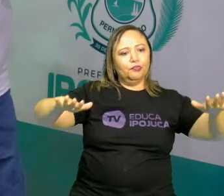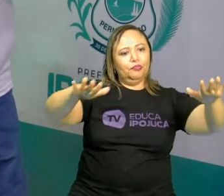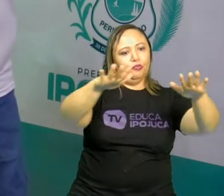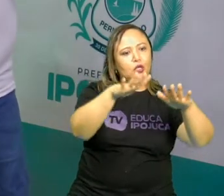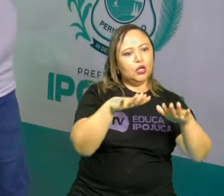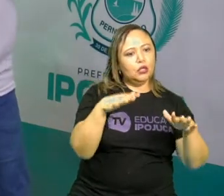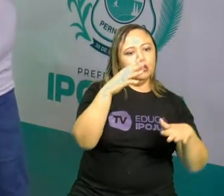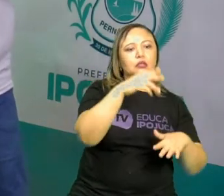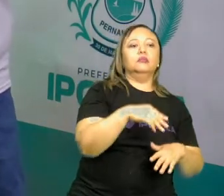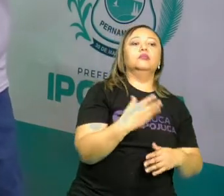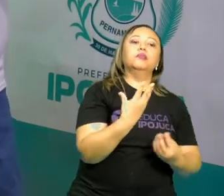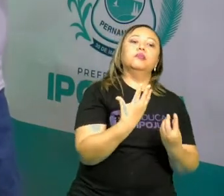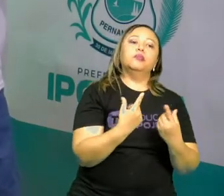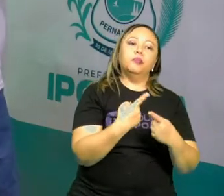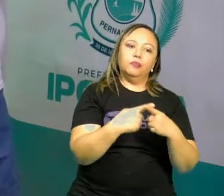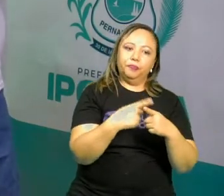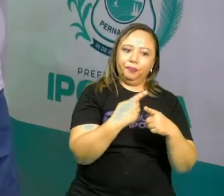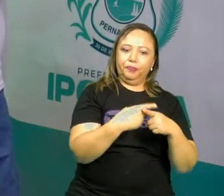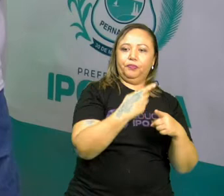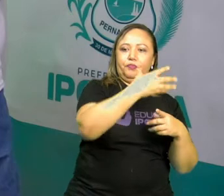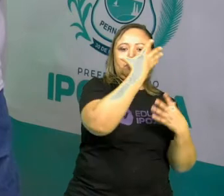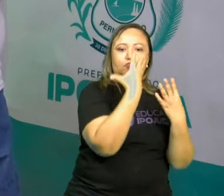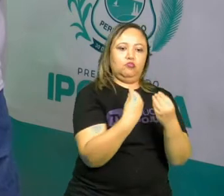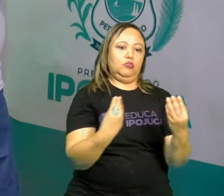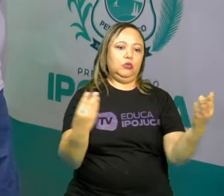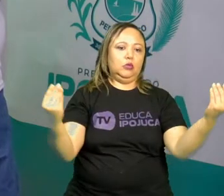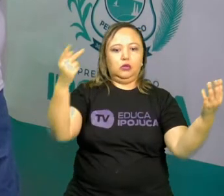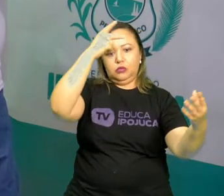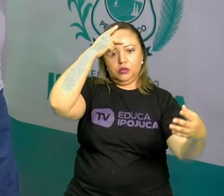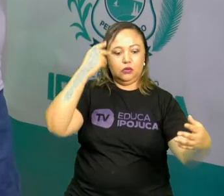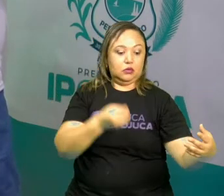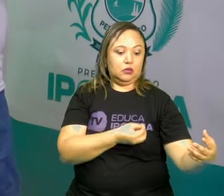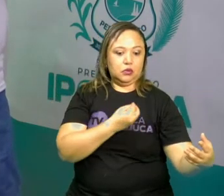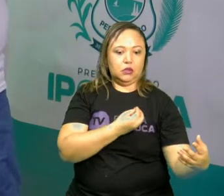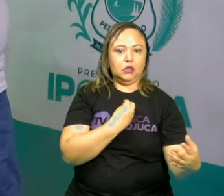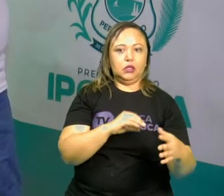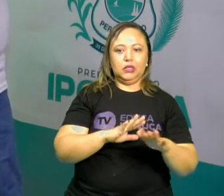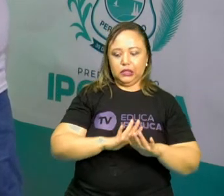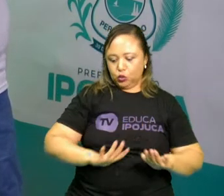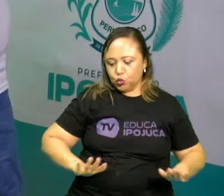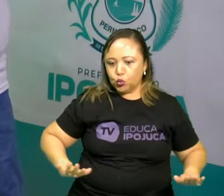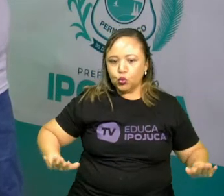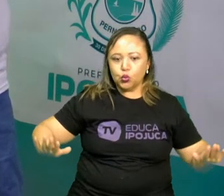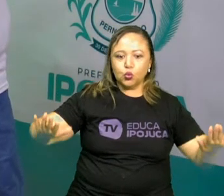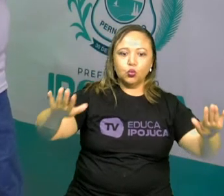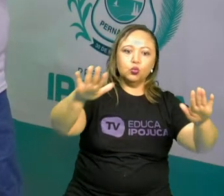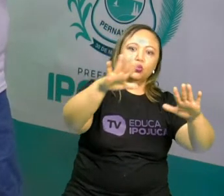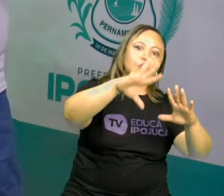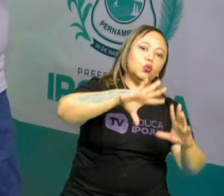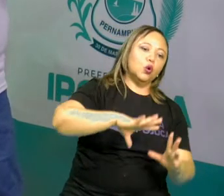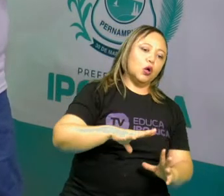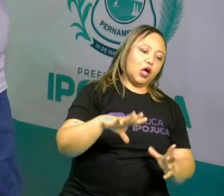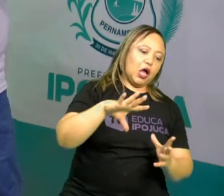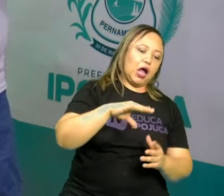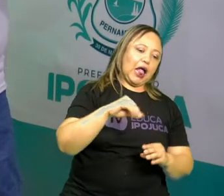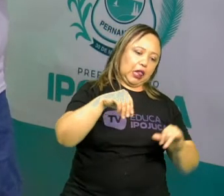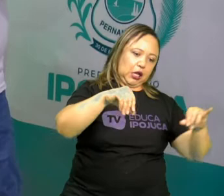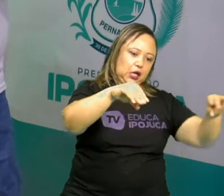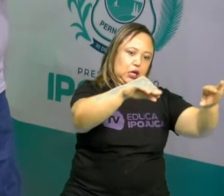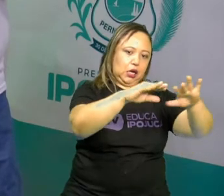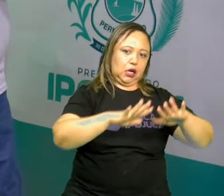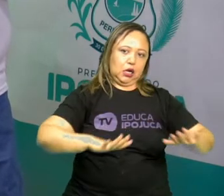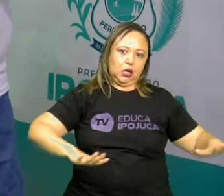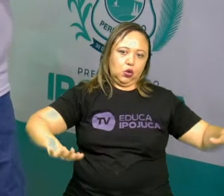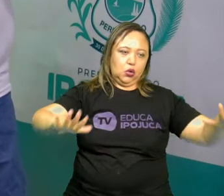habitantes que existe em um determinado local, certo? A gente viu lá naquele ranking que passou antes, ela em primeiro